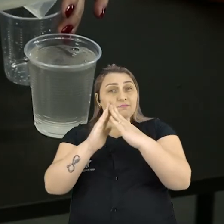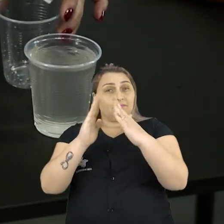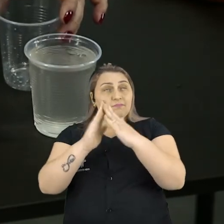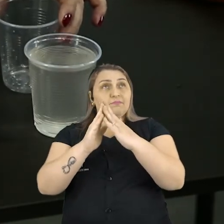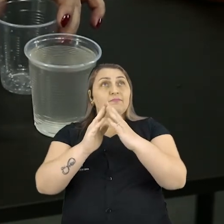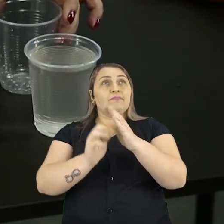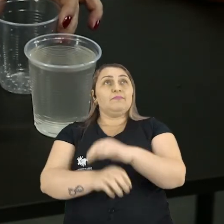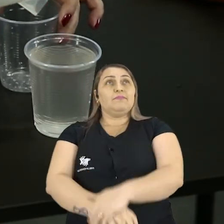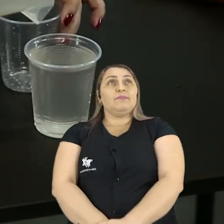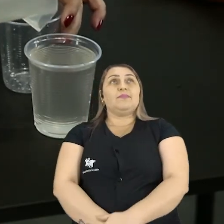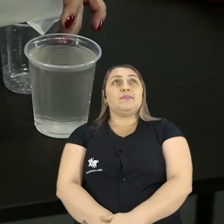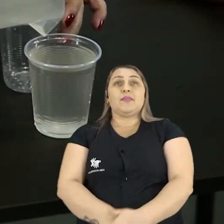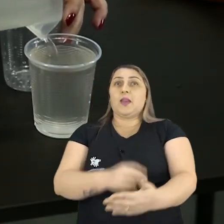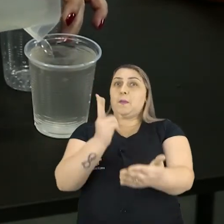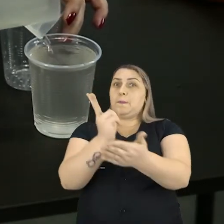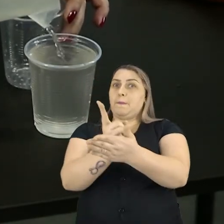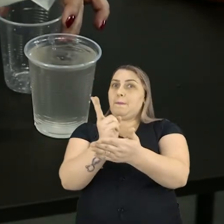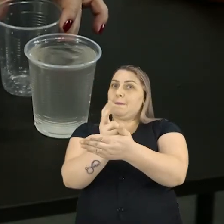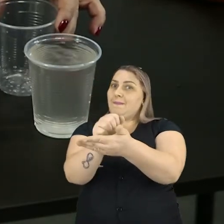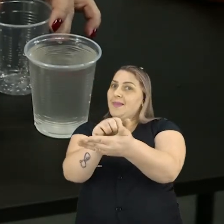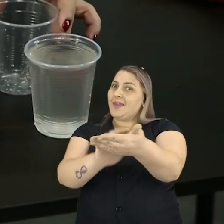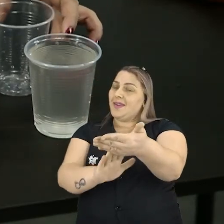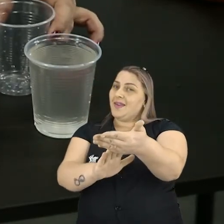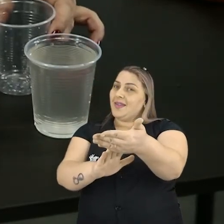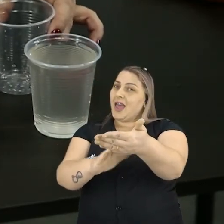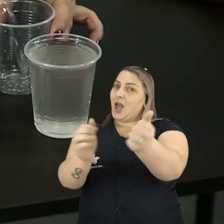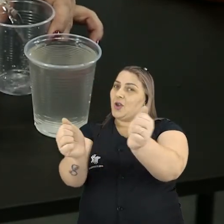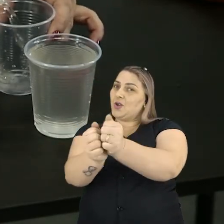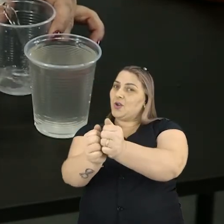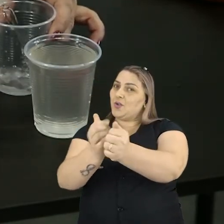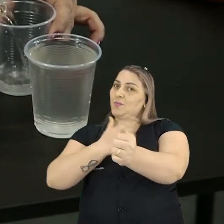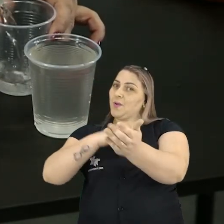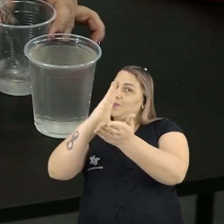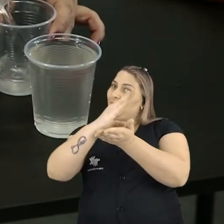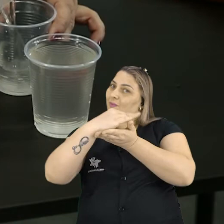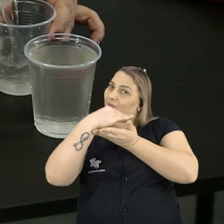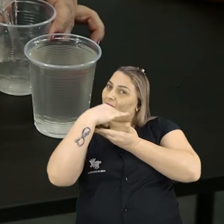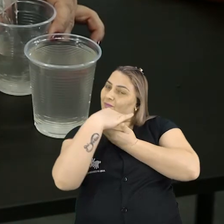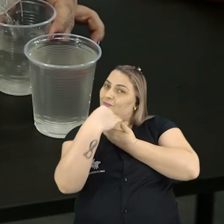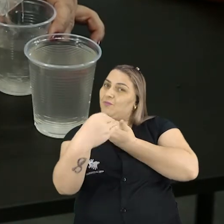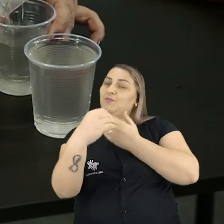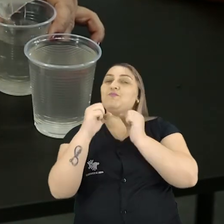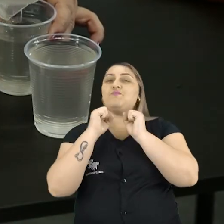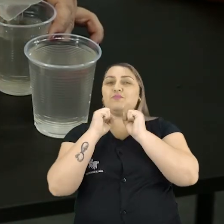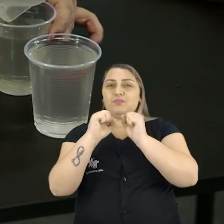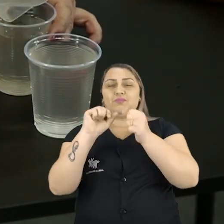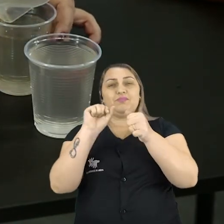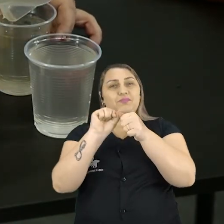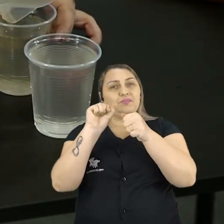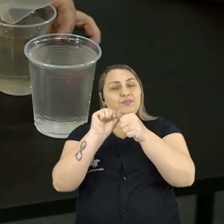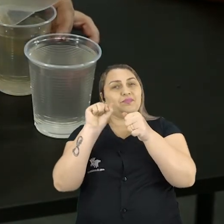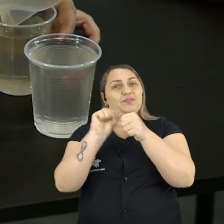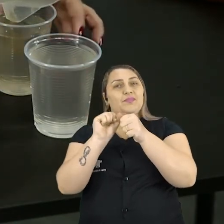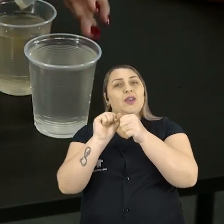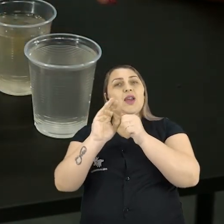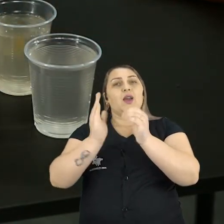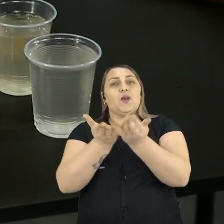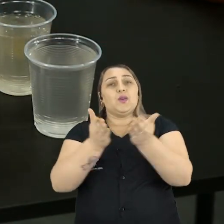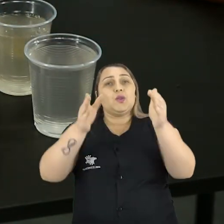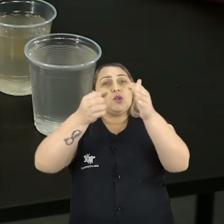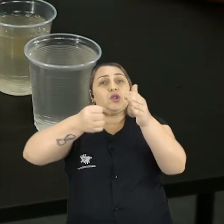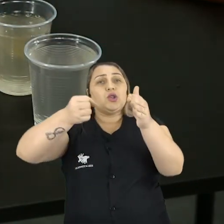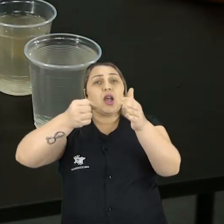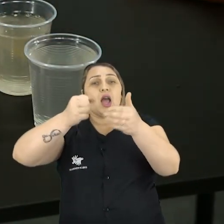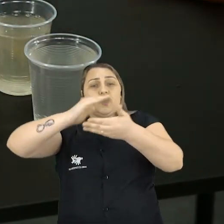A mesma atividade Para vocês verem Vocês podem fazer Com jars de